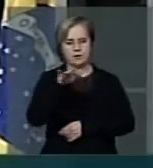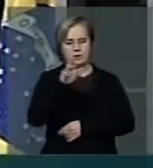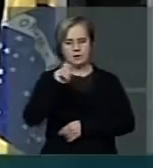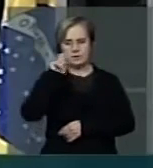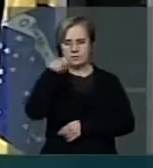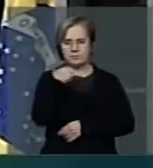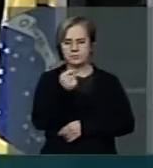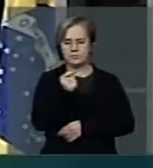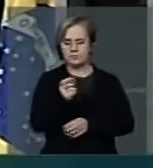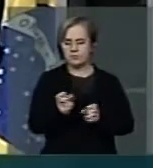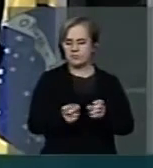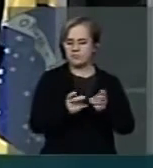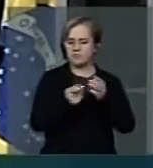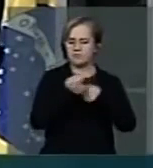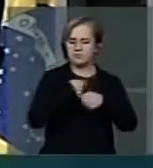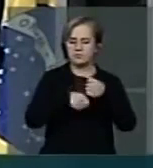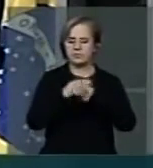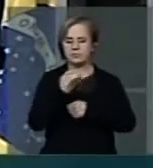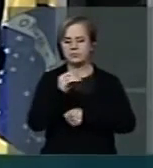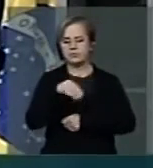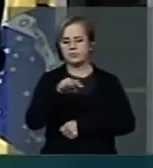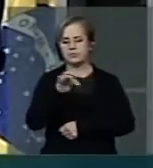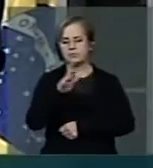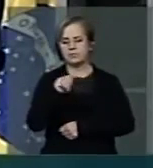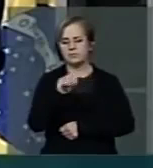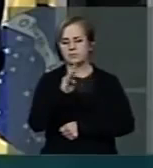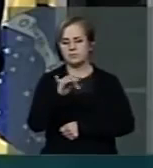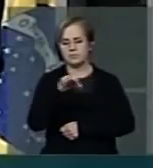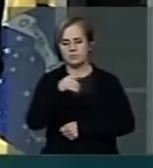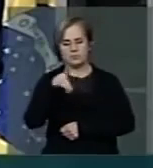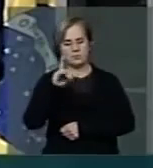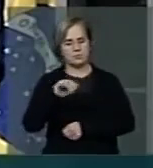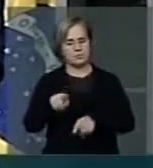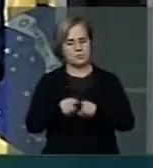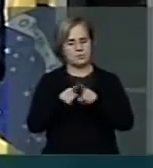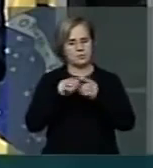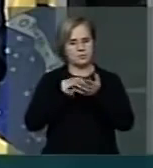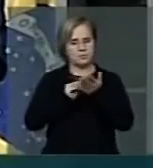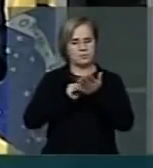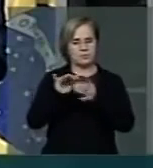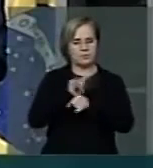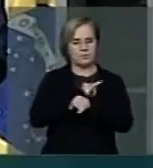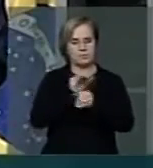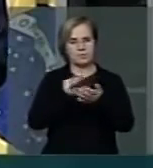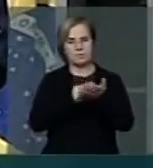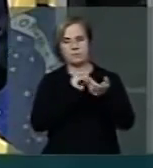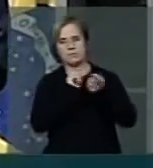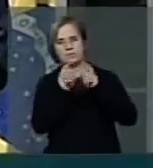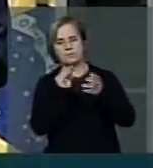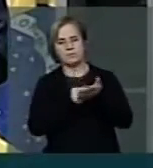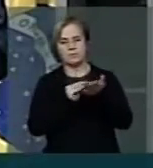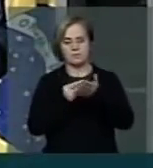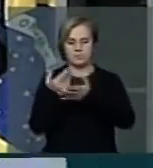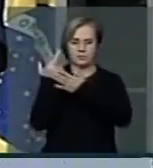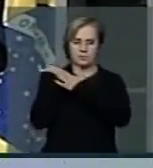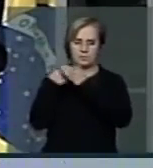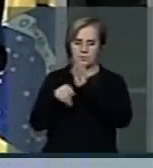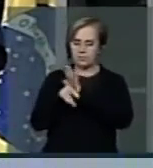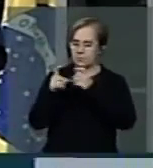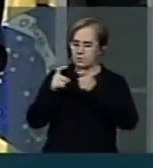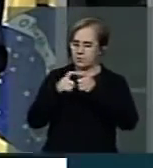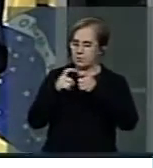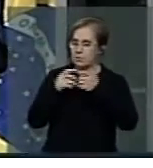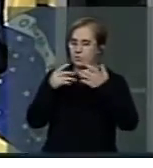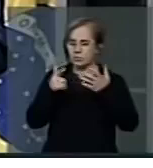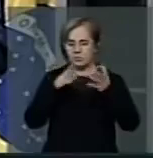A verdade é que falta de estruturas, financiamento insuficiente e gerenciamento incompetente, os médicos acabam se